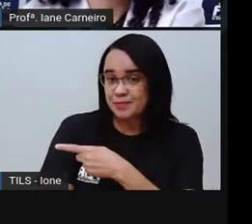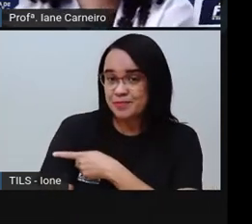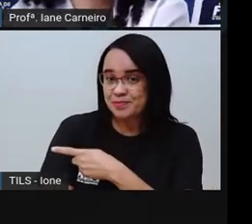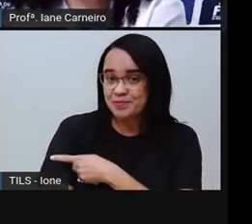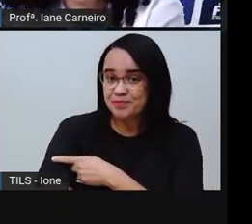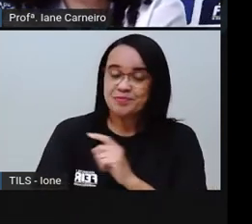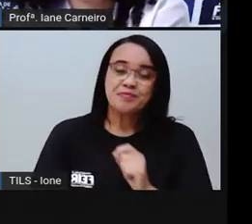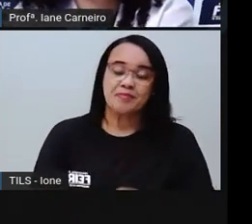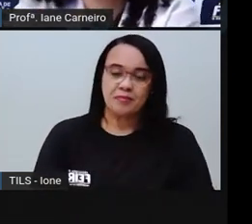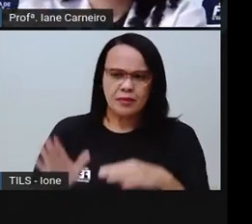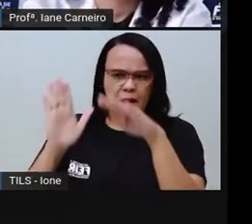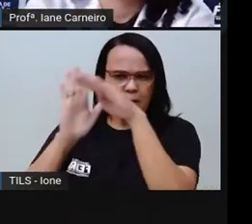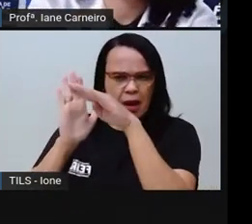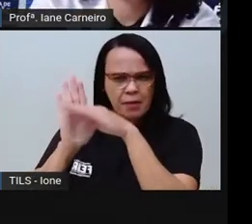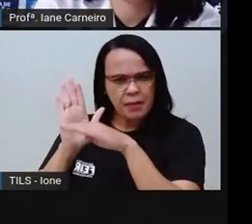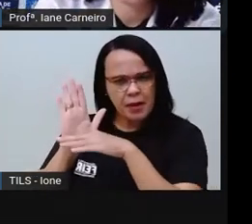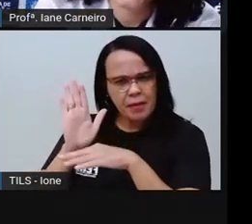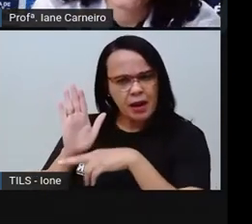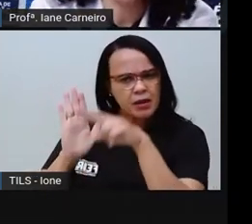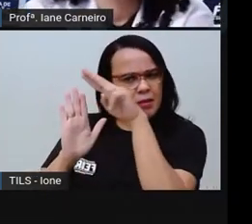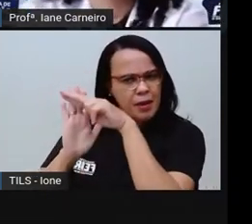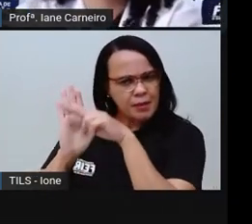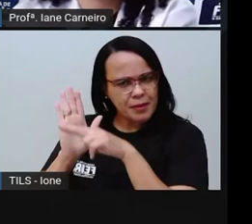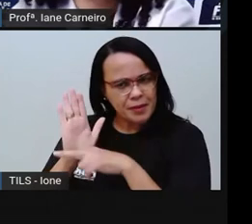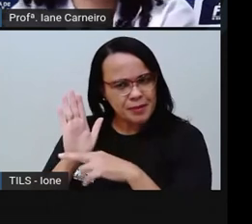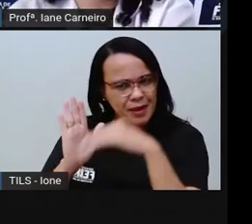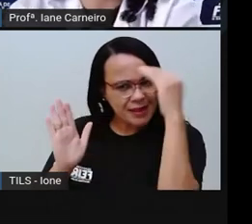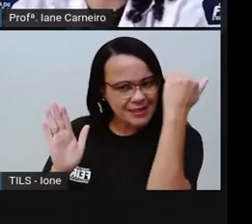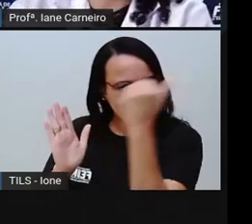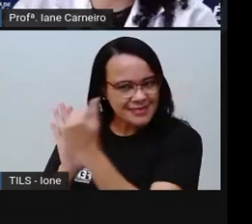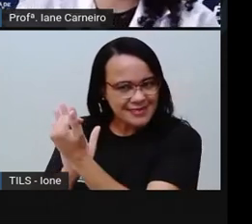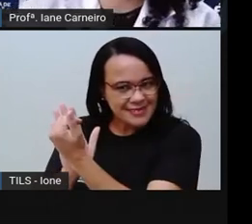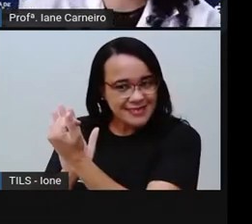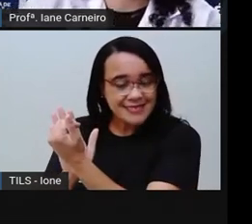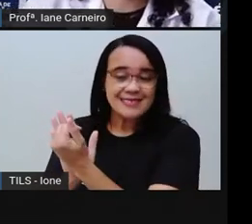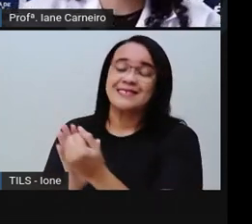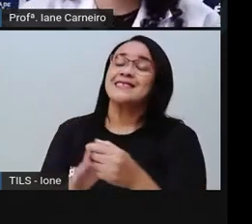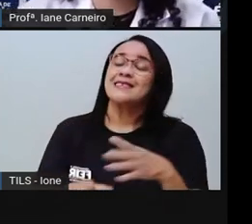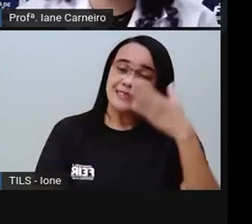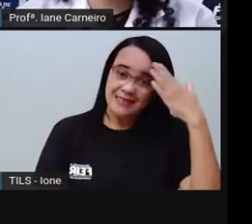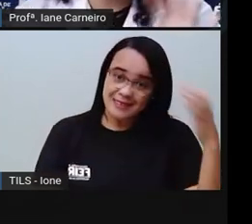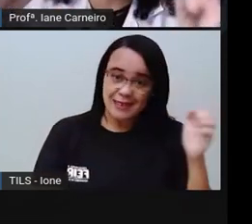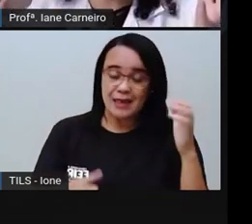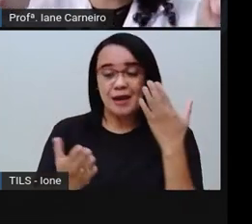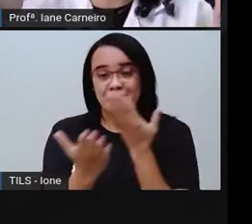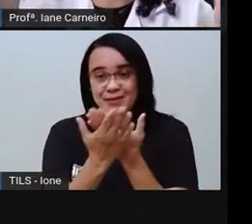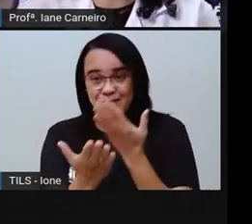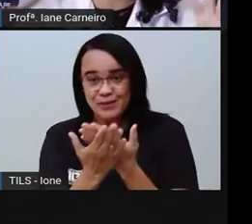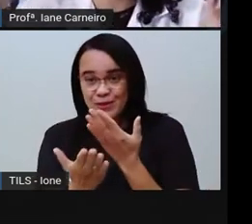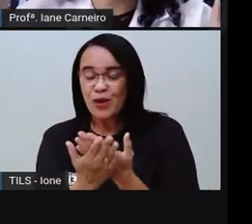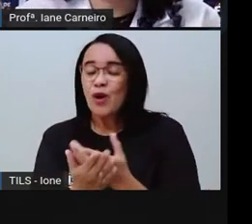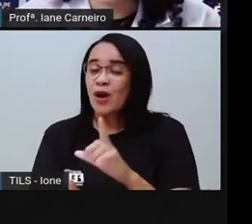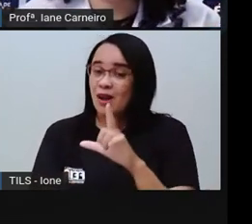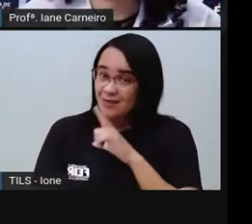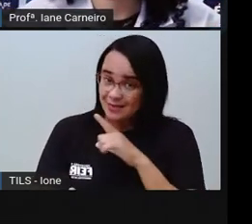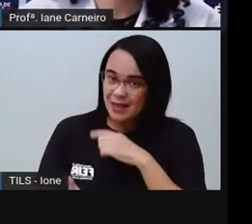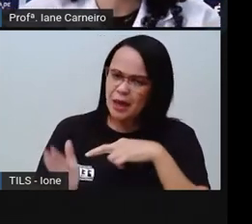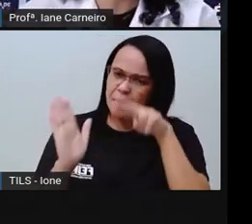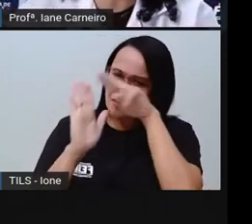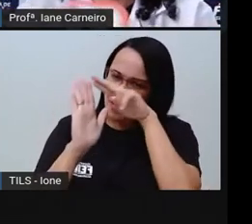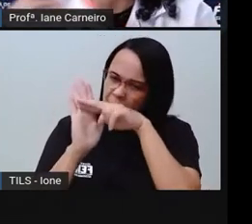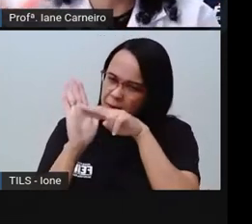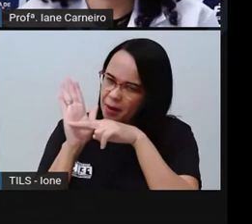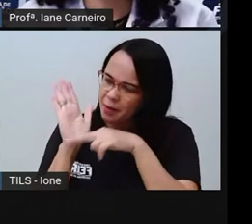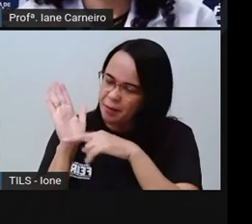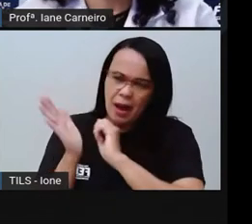é a rotina, né? Lá na escola, tenho certeza que na escola de vocês tem muitas rotinas e muitas regras, né?